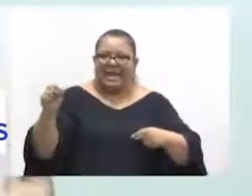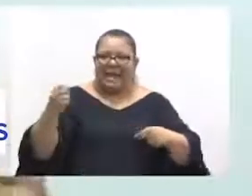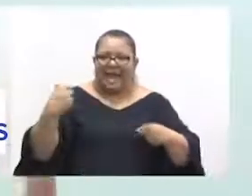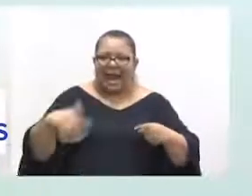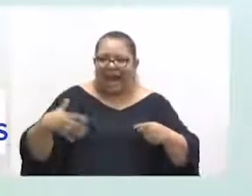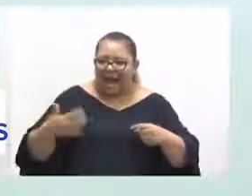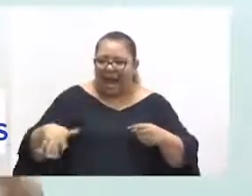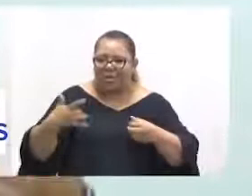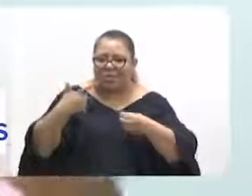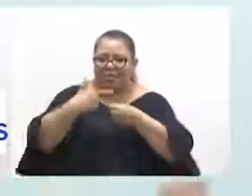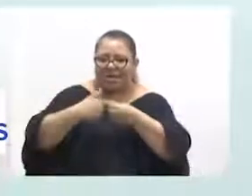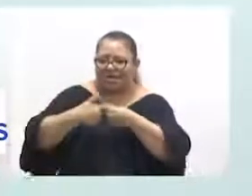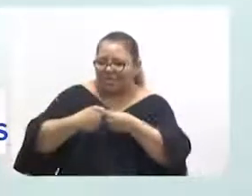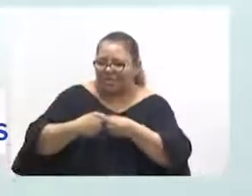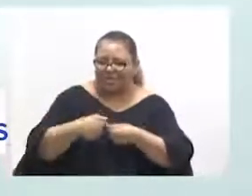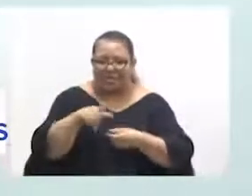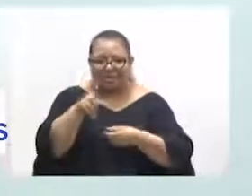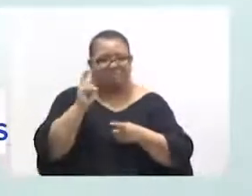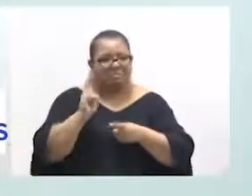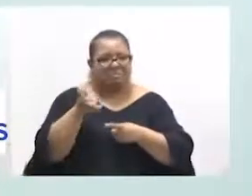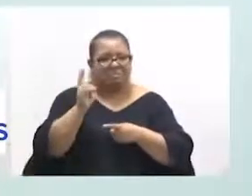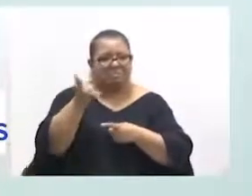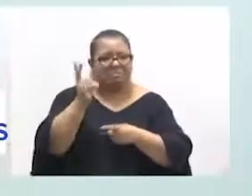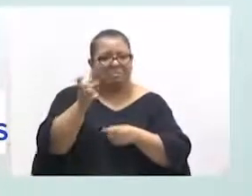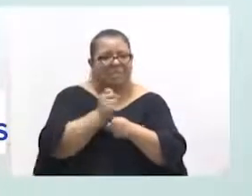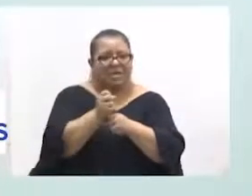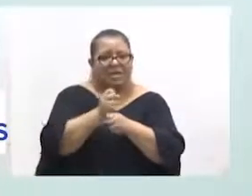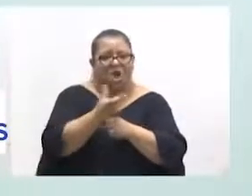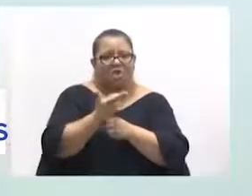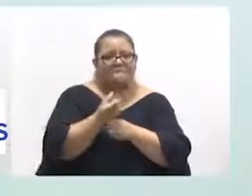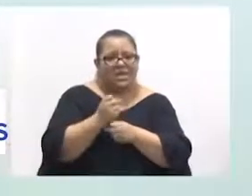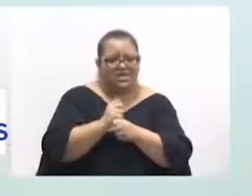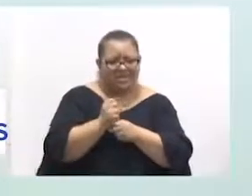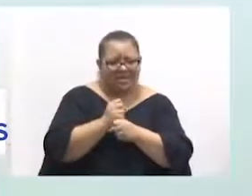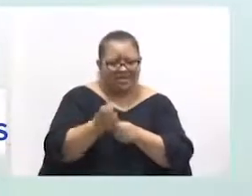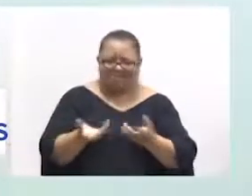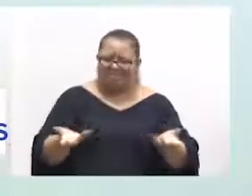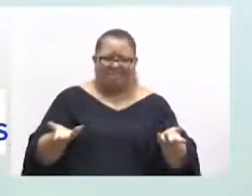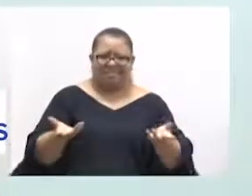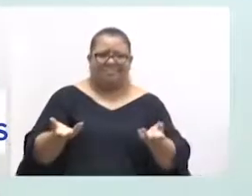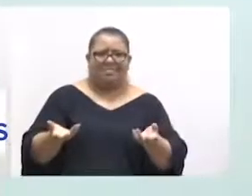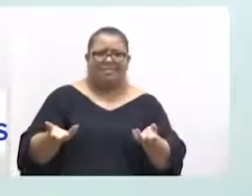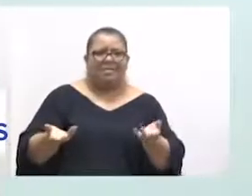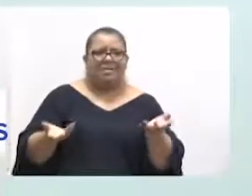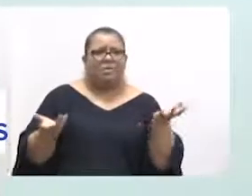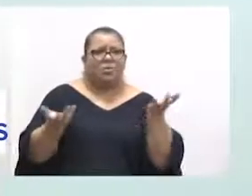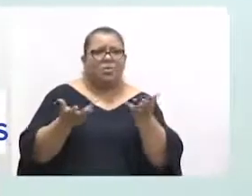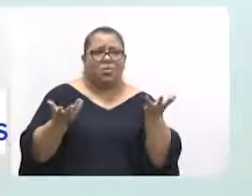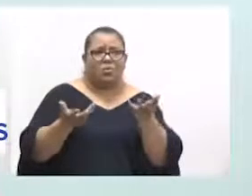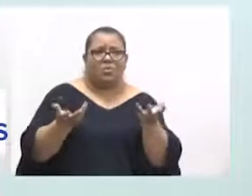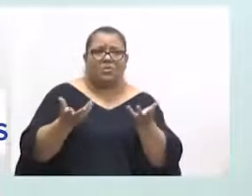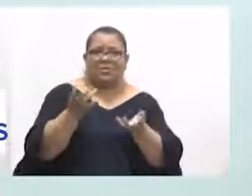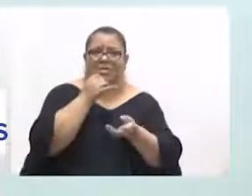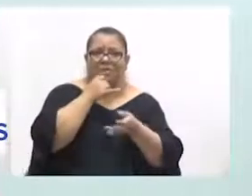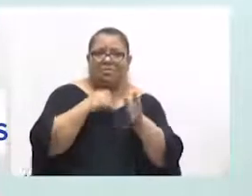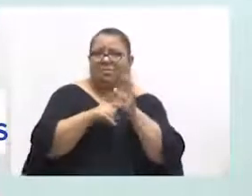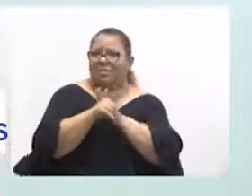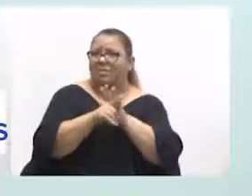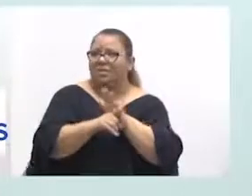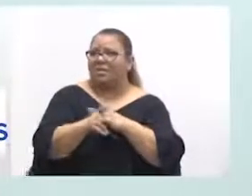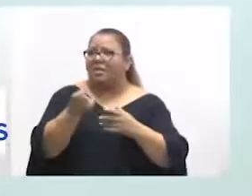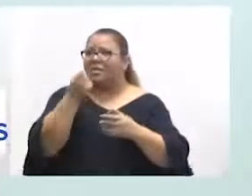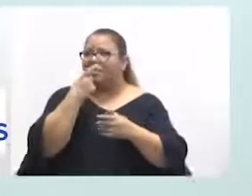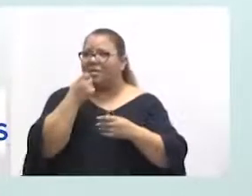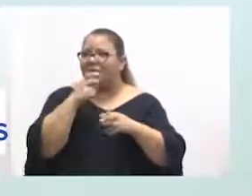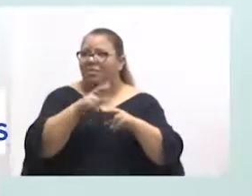gasolina, tudo, e a tabela fica o mesmo valor há 20 anos. Então, sendo que o